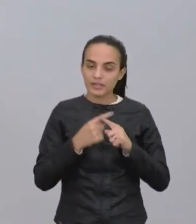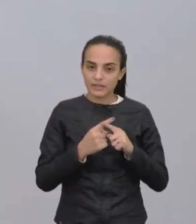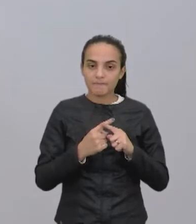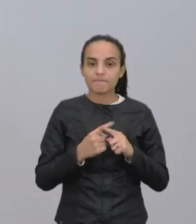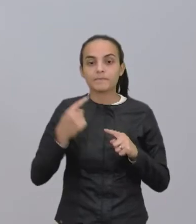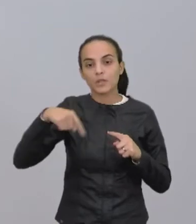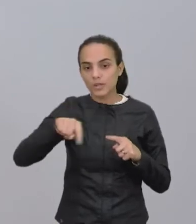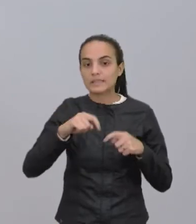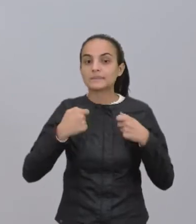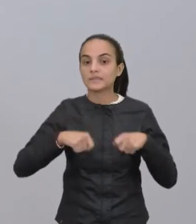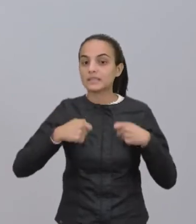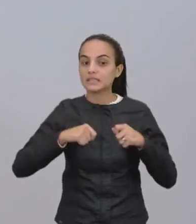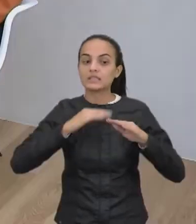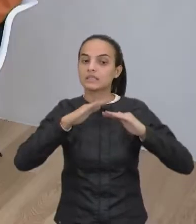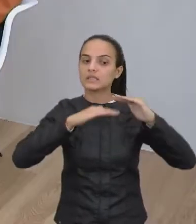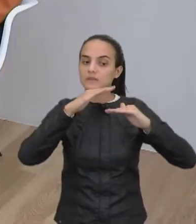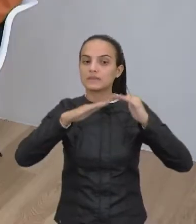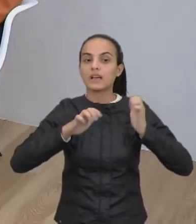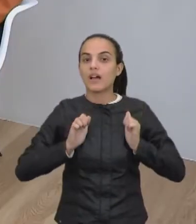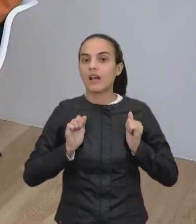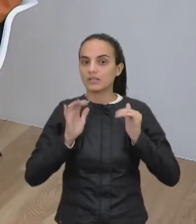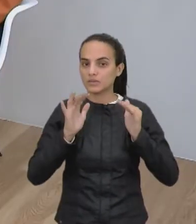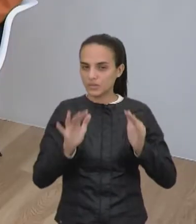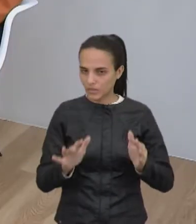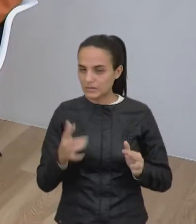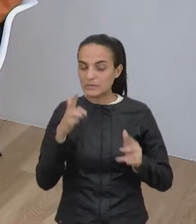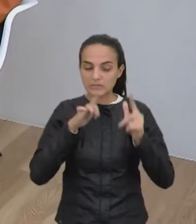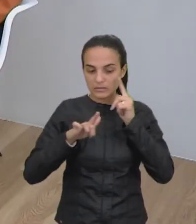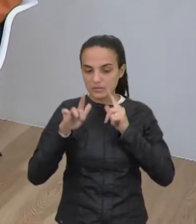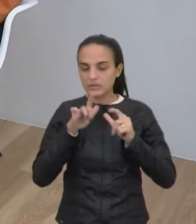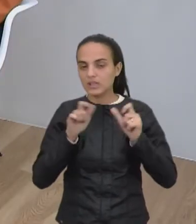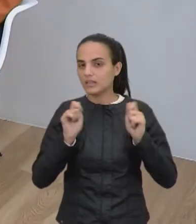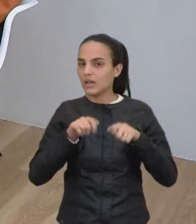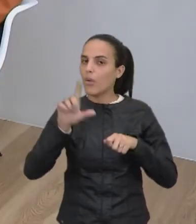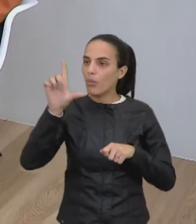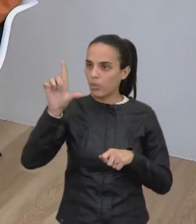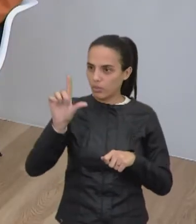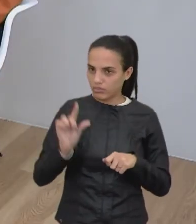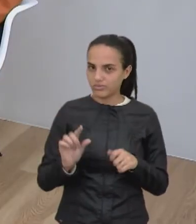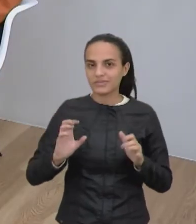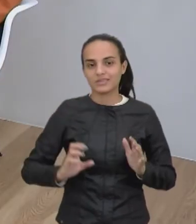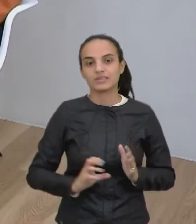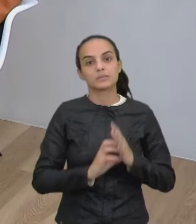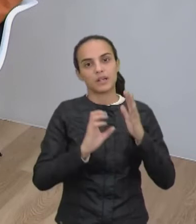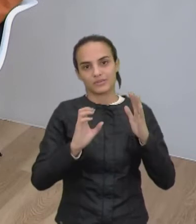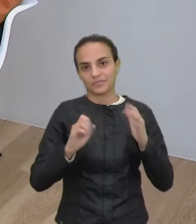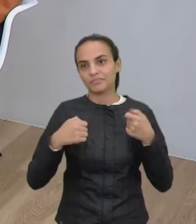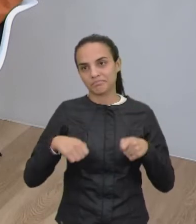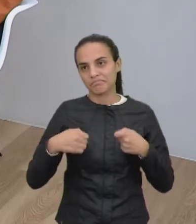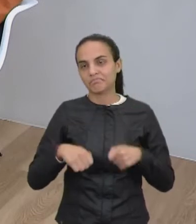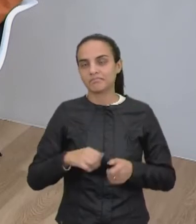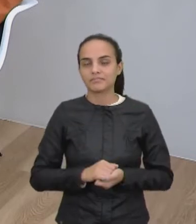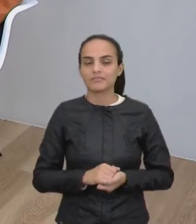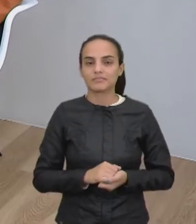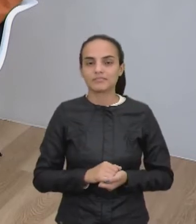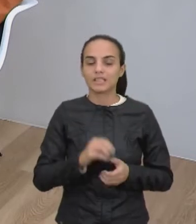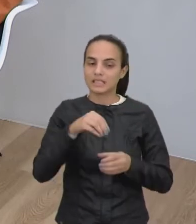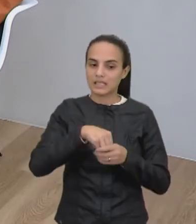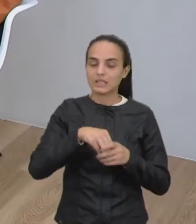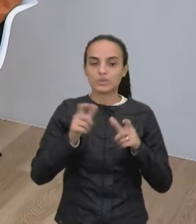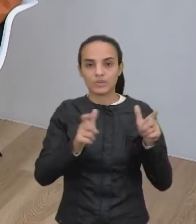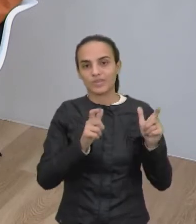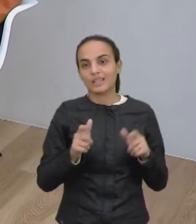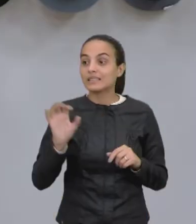também que a gente precisa desenvolver ações pra conseguir aí minimizar os impactos, né, dentro do ambiente.